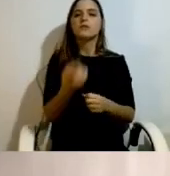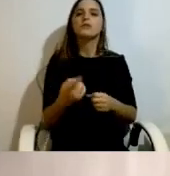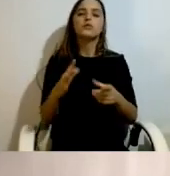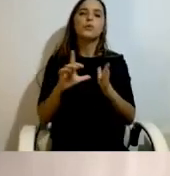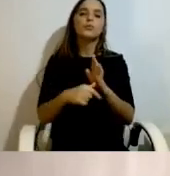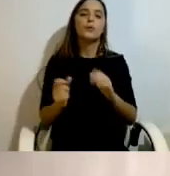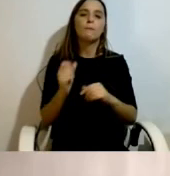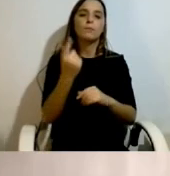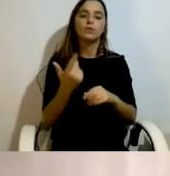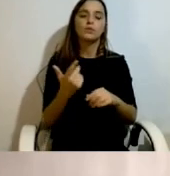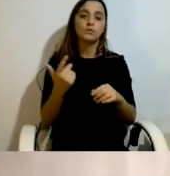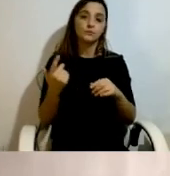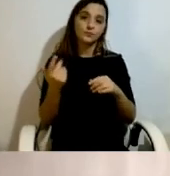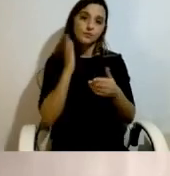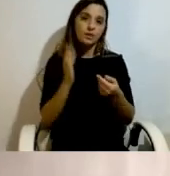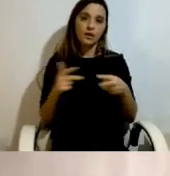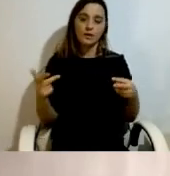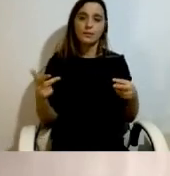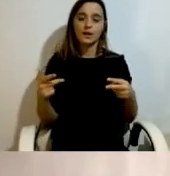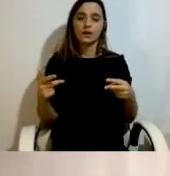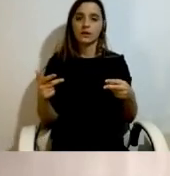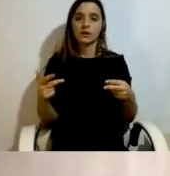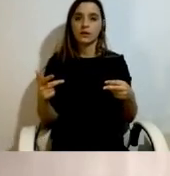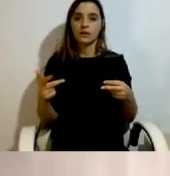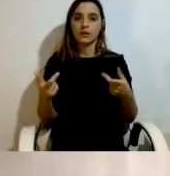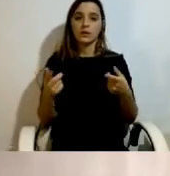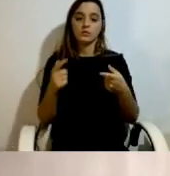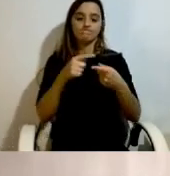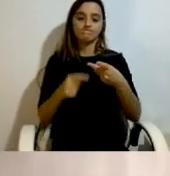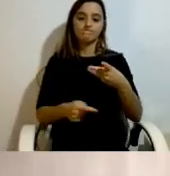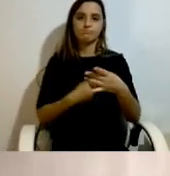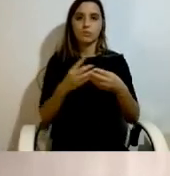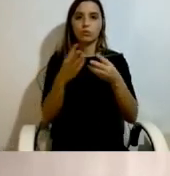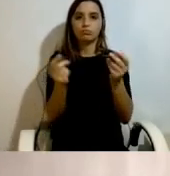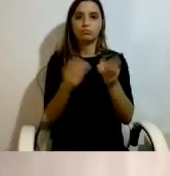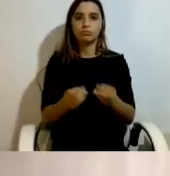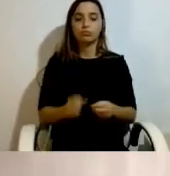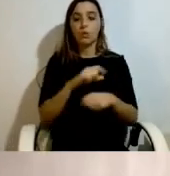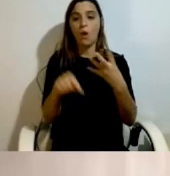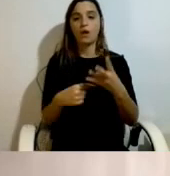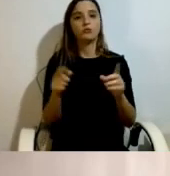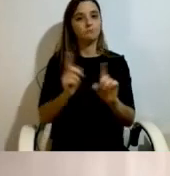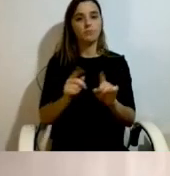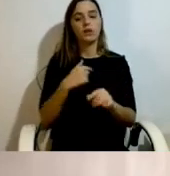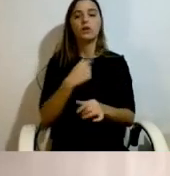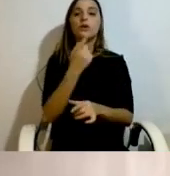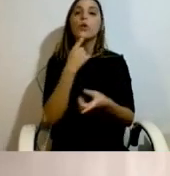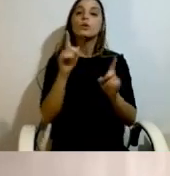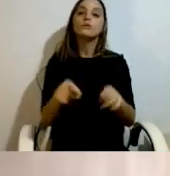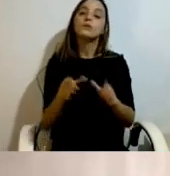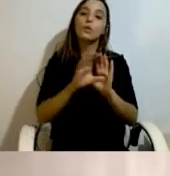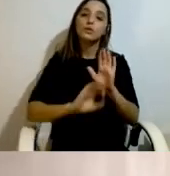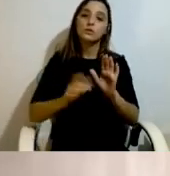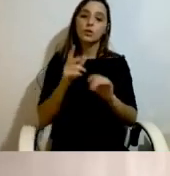Câmara não respondeu a todos estes princípios, eu remeto novamente para as condições que o